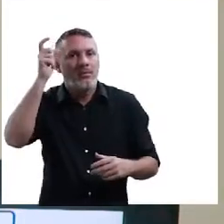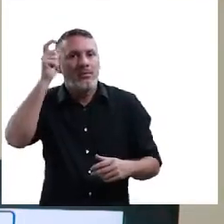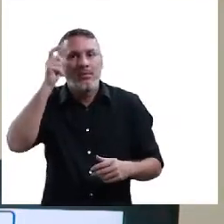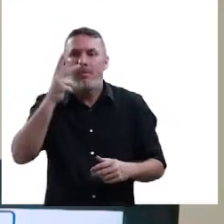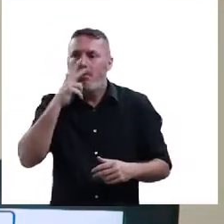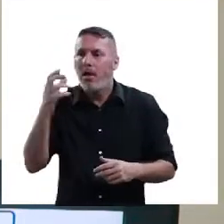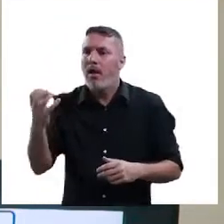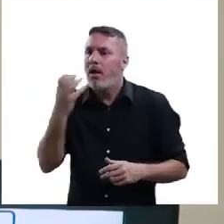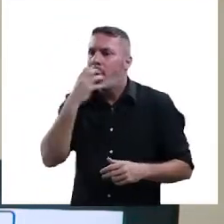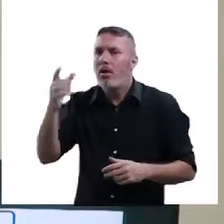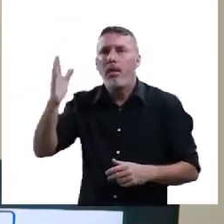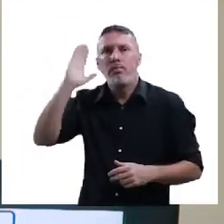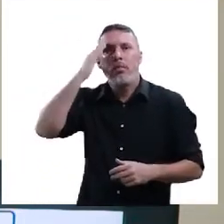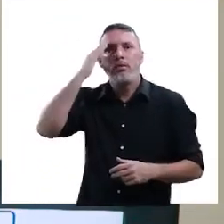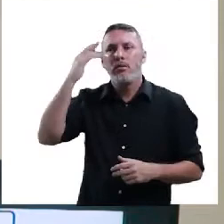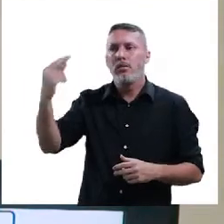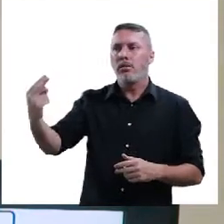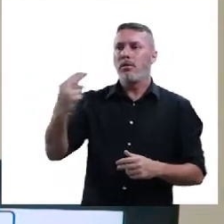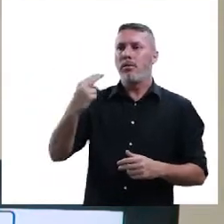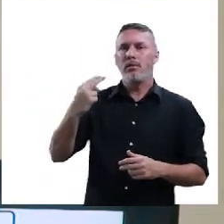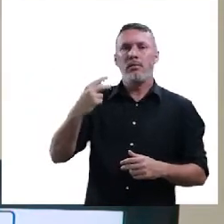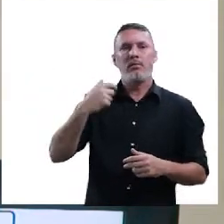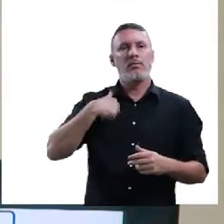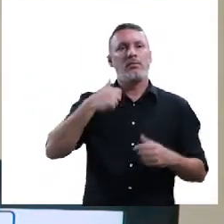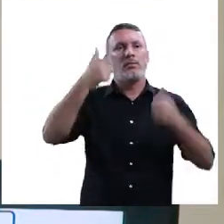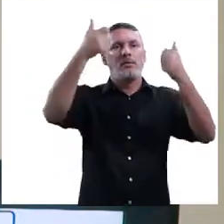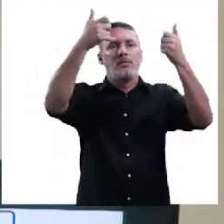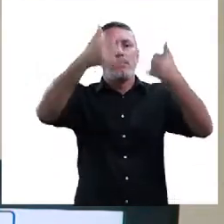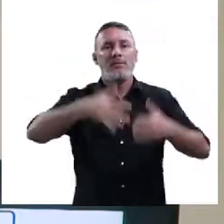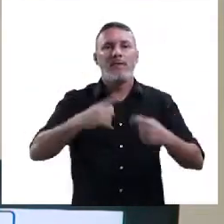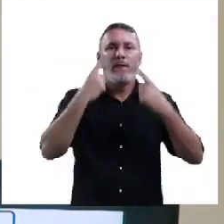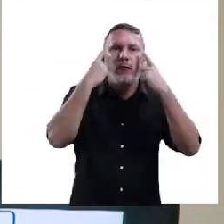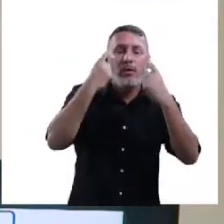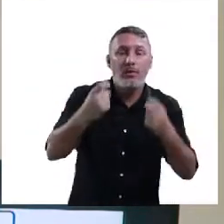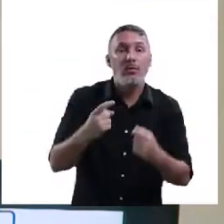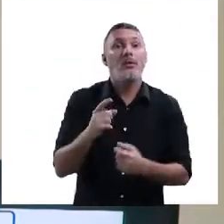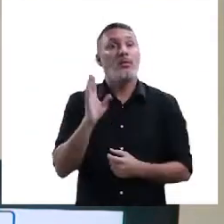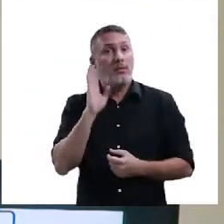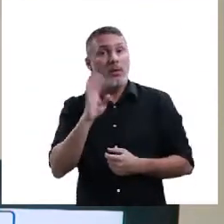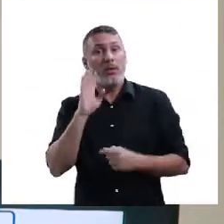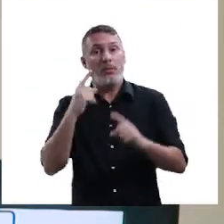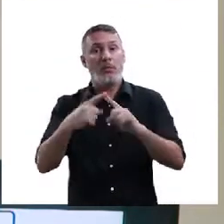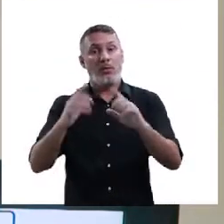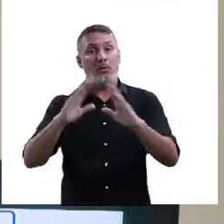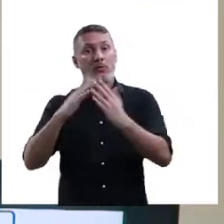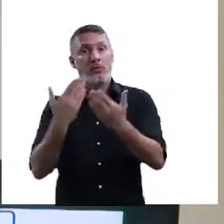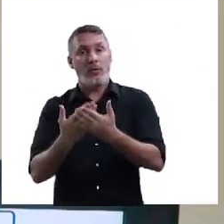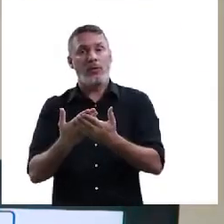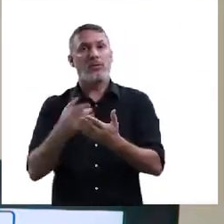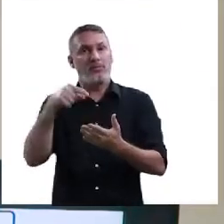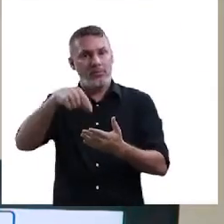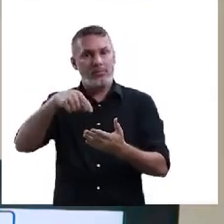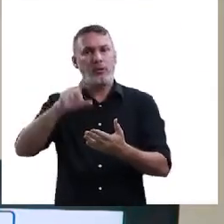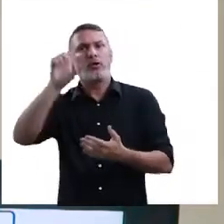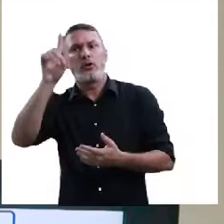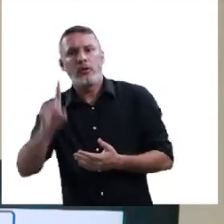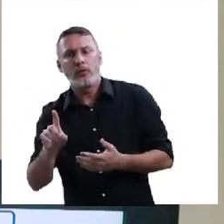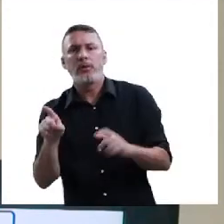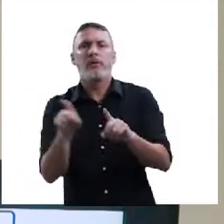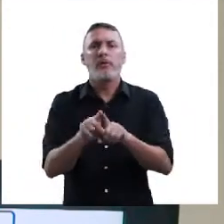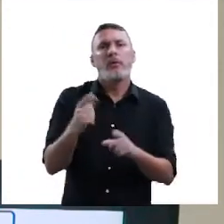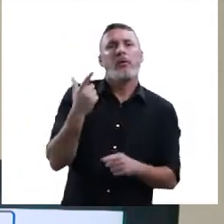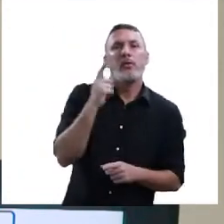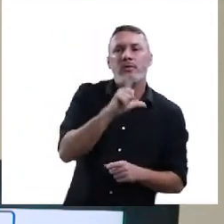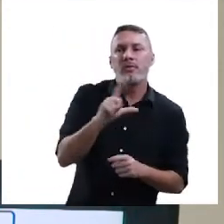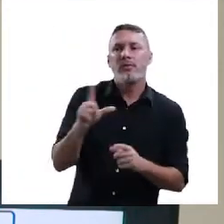que passam por isso. É como se aquela cachorra fosse ali para agradecer a Malhada. Então é muito bacana como que essa escola, diretora dessa